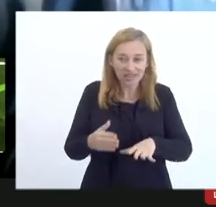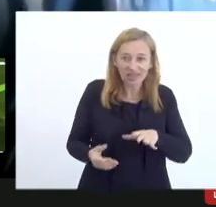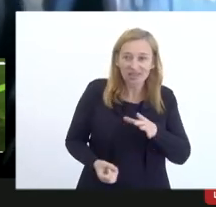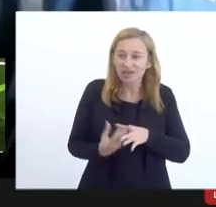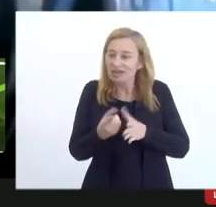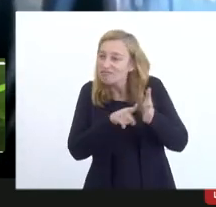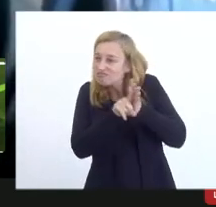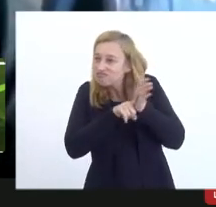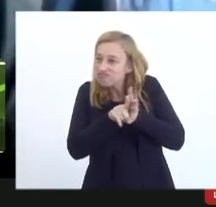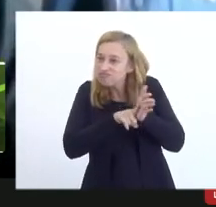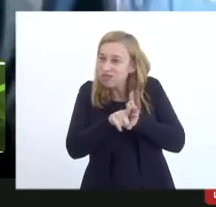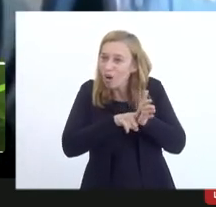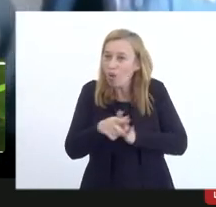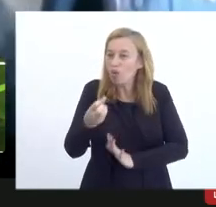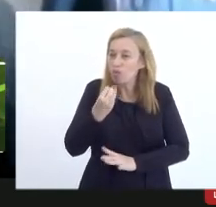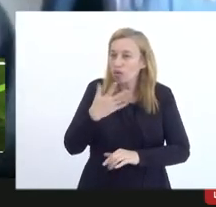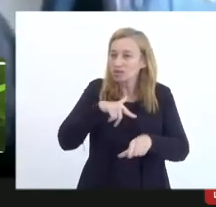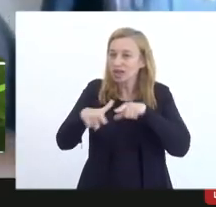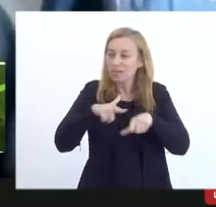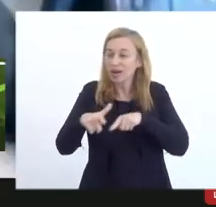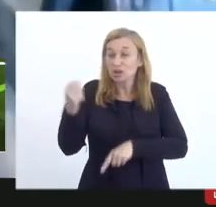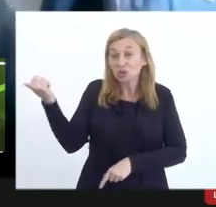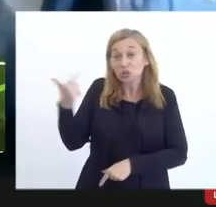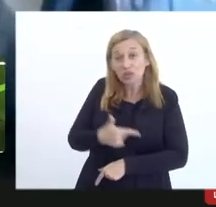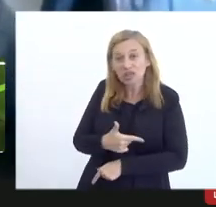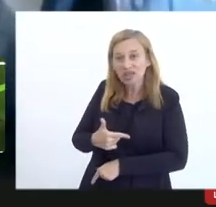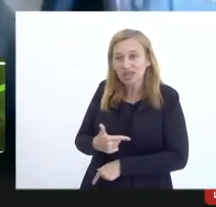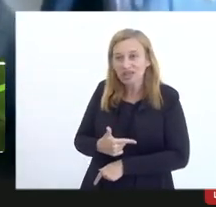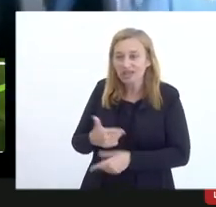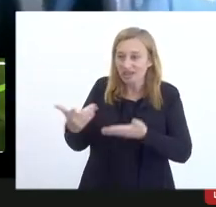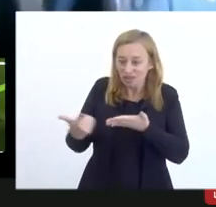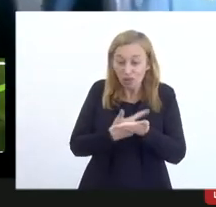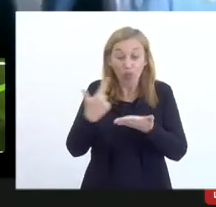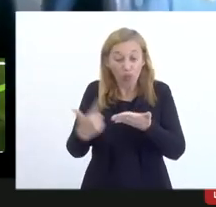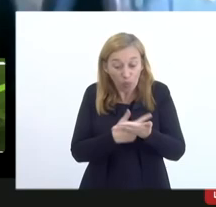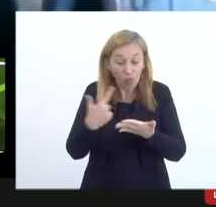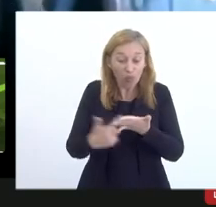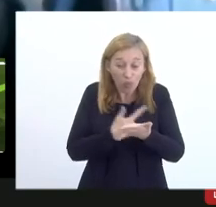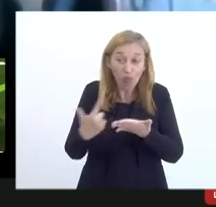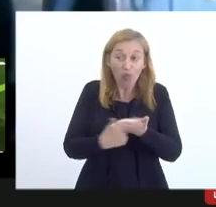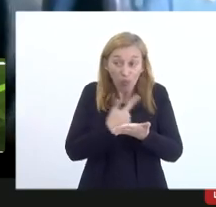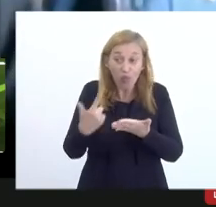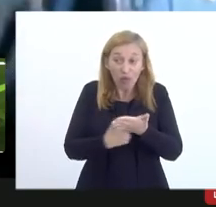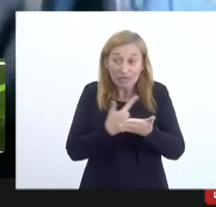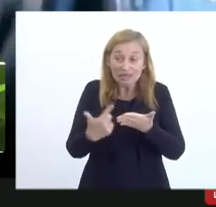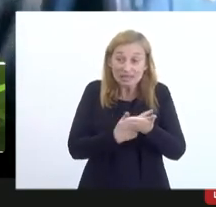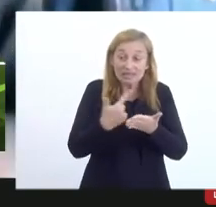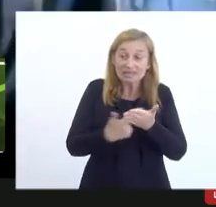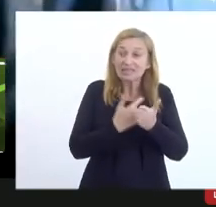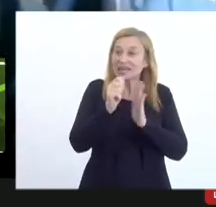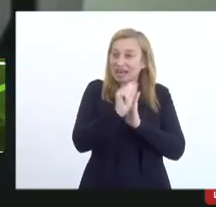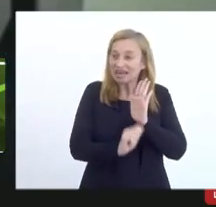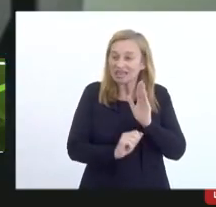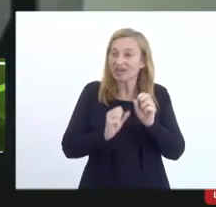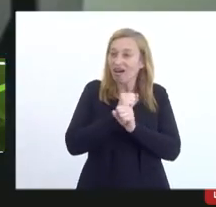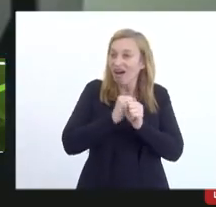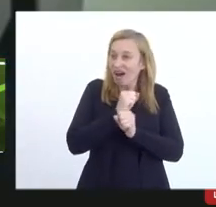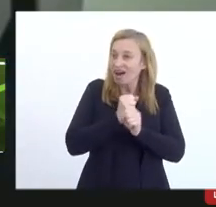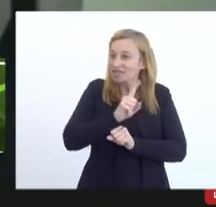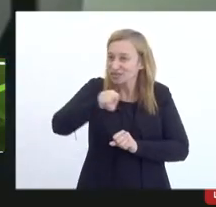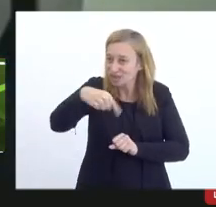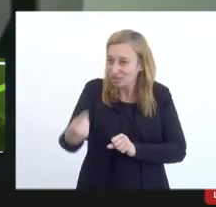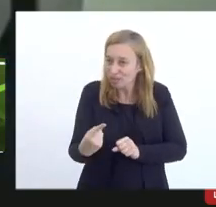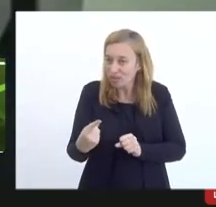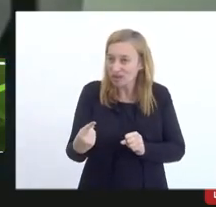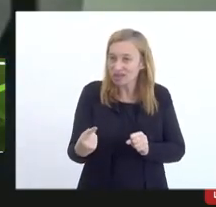avaliar os bons espetáculos do que ficar folheando milhares de páginas de relatórios anos depois da obra